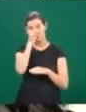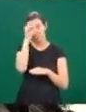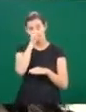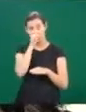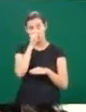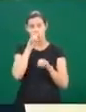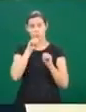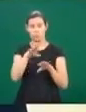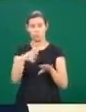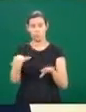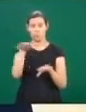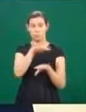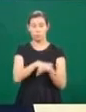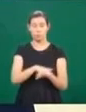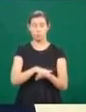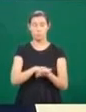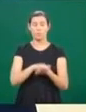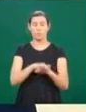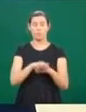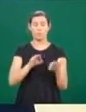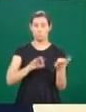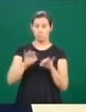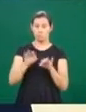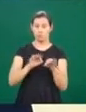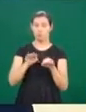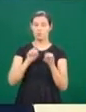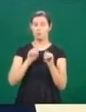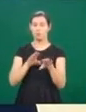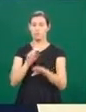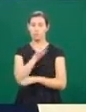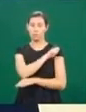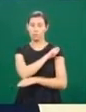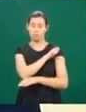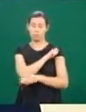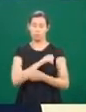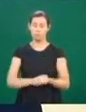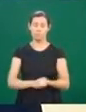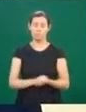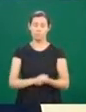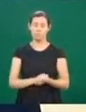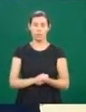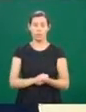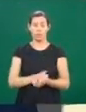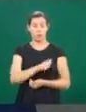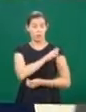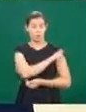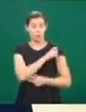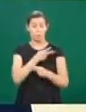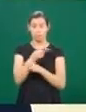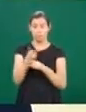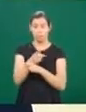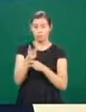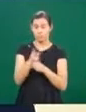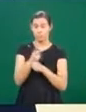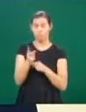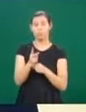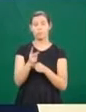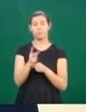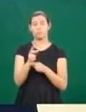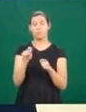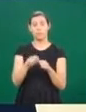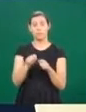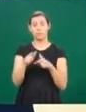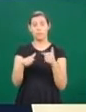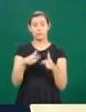estudantes. Eu tenho sido muito procurada para orientar estudantes de trabalho de conclusão de curso.